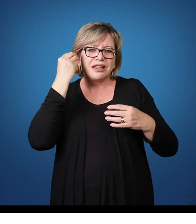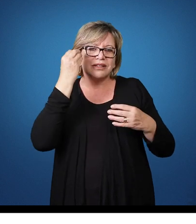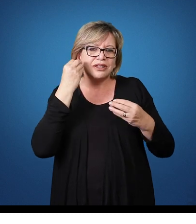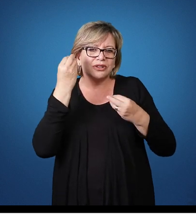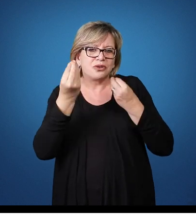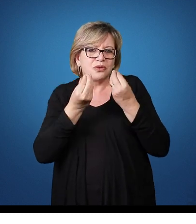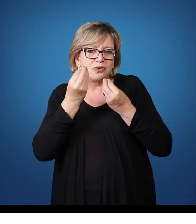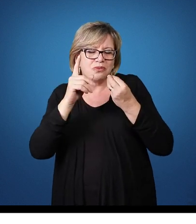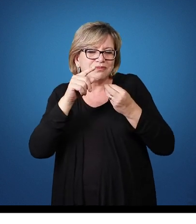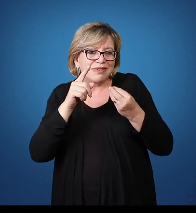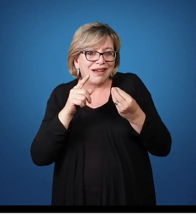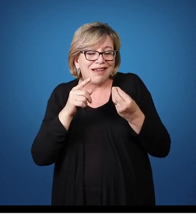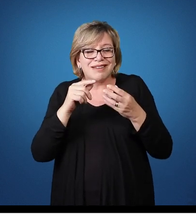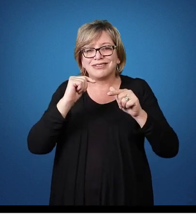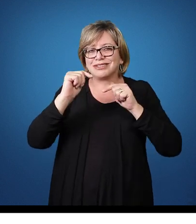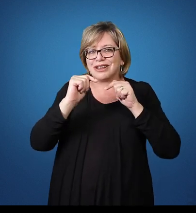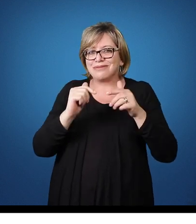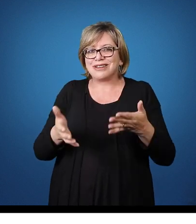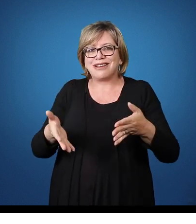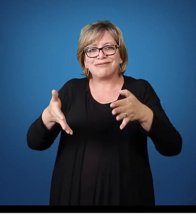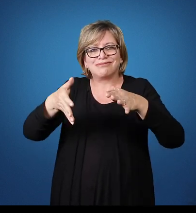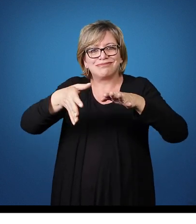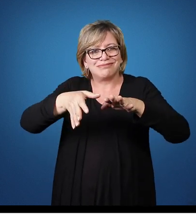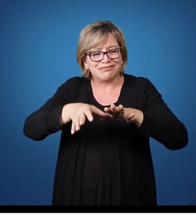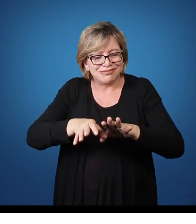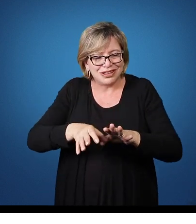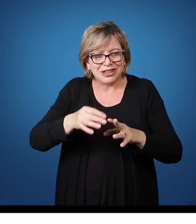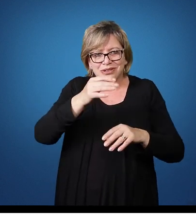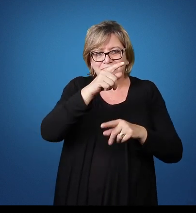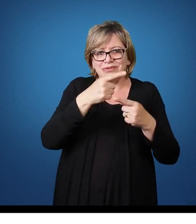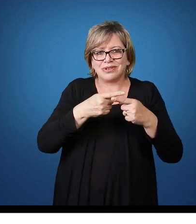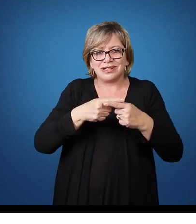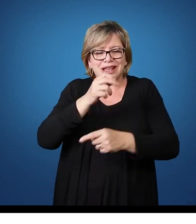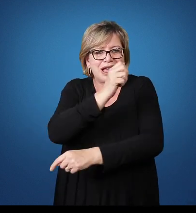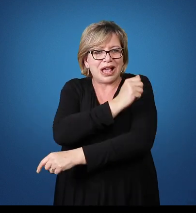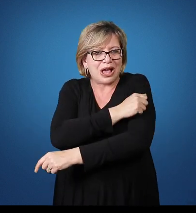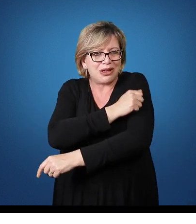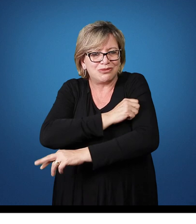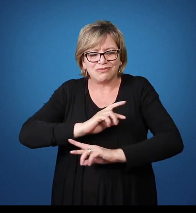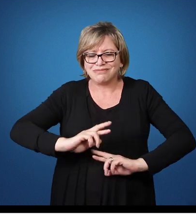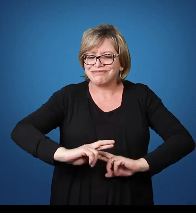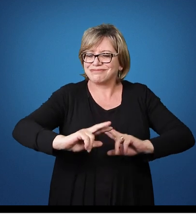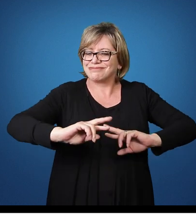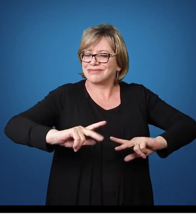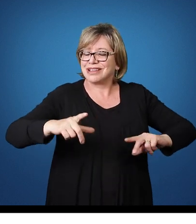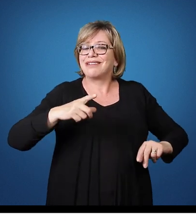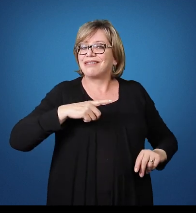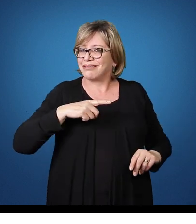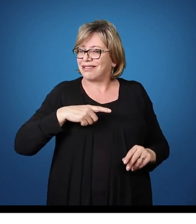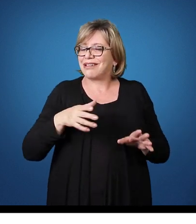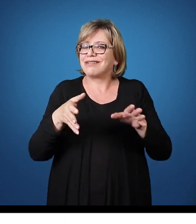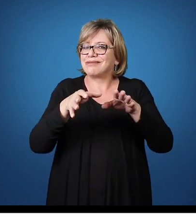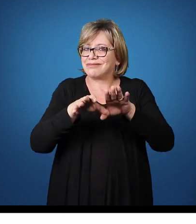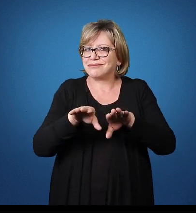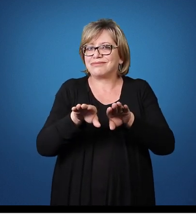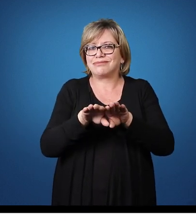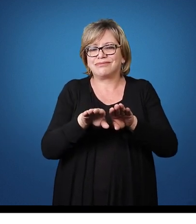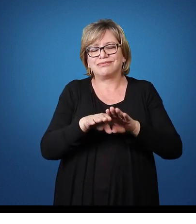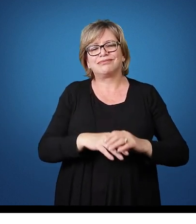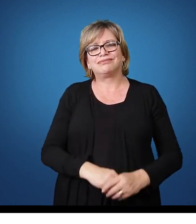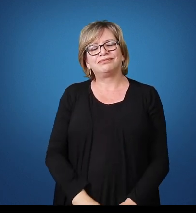Como é trabalhar com uma sala de aula heterogênea E que possui alunos com condições peculiares de aprendizagem